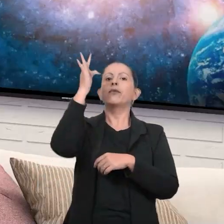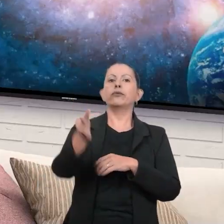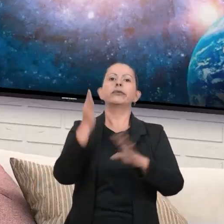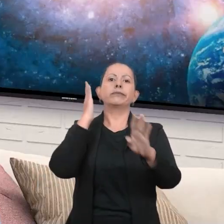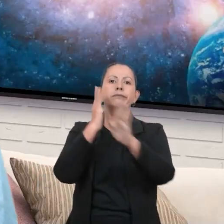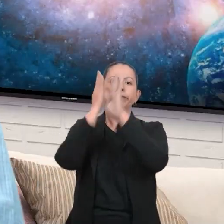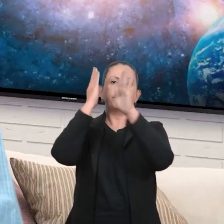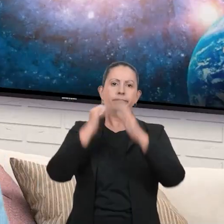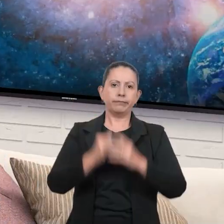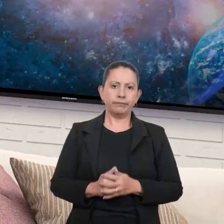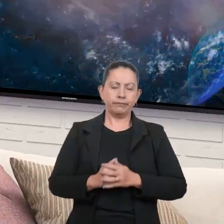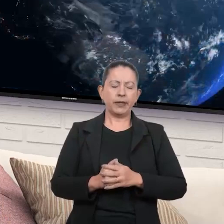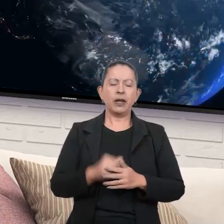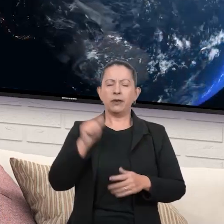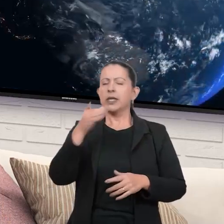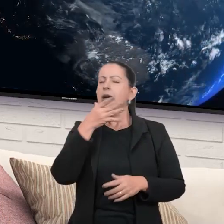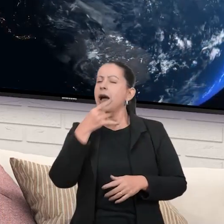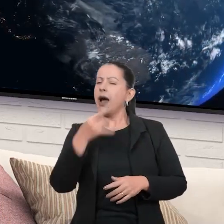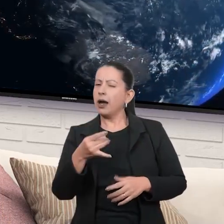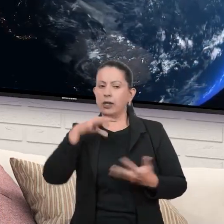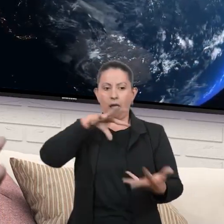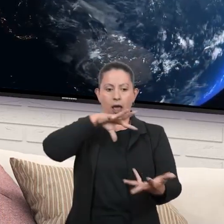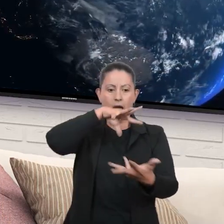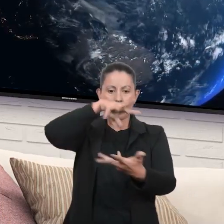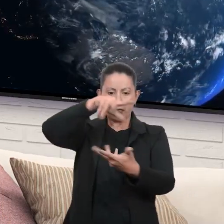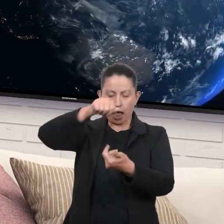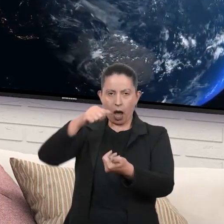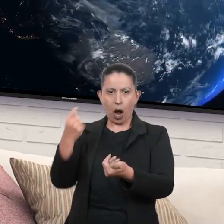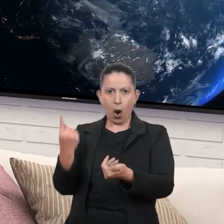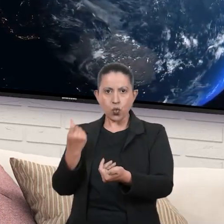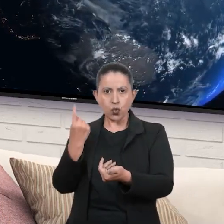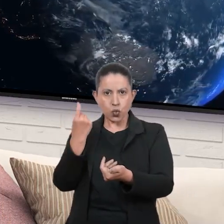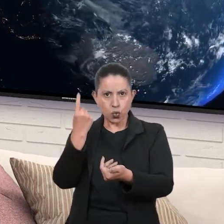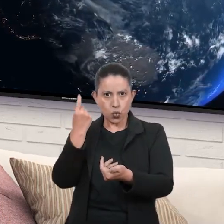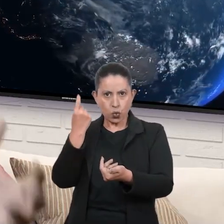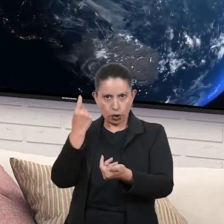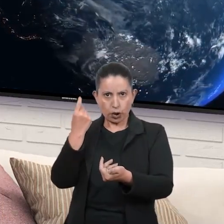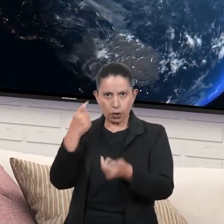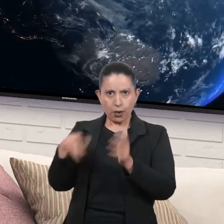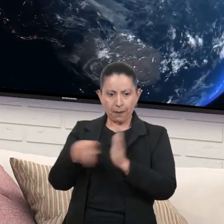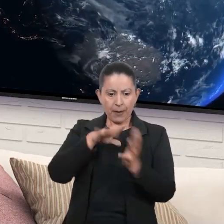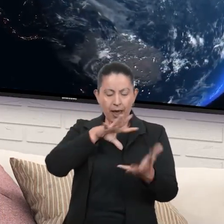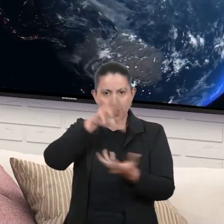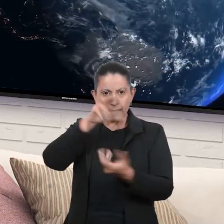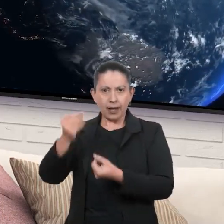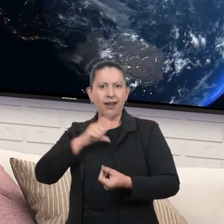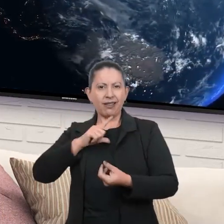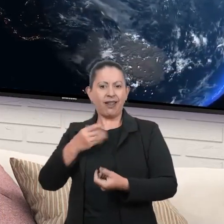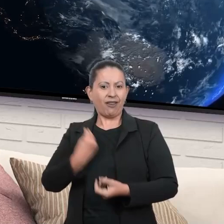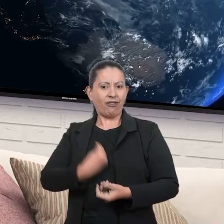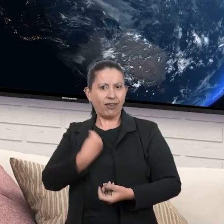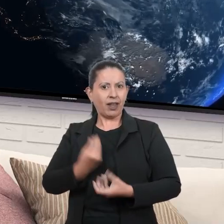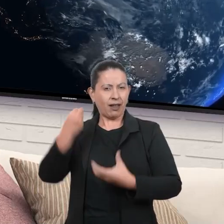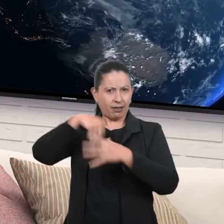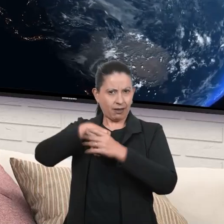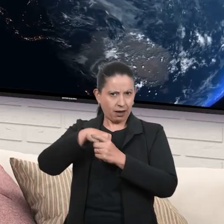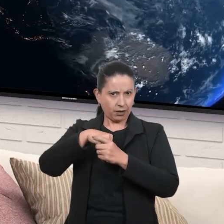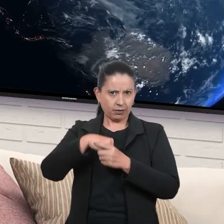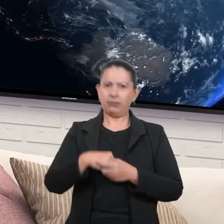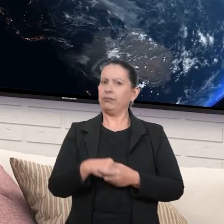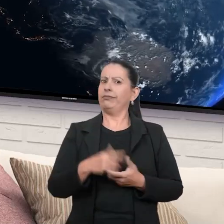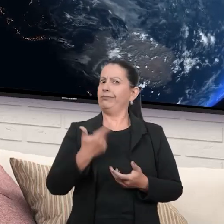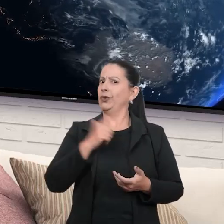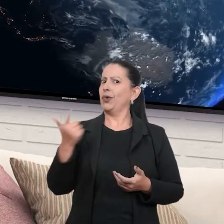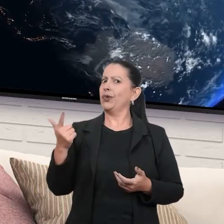Agora, você acha que a Terra é o único planeta habitado nesse universo todo? Tem lógica isso?